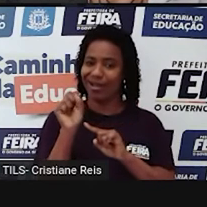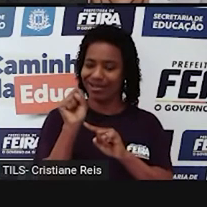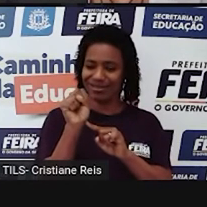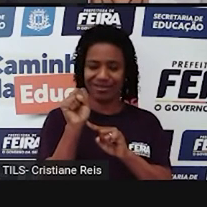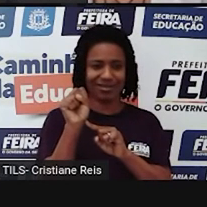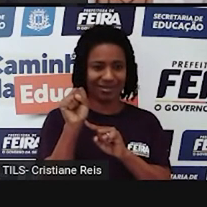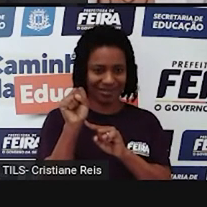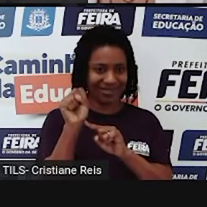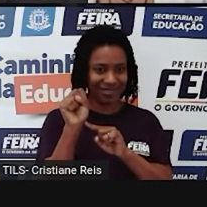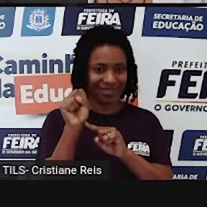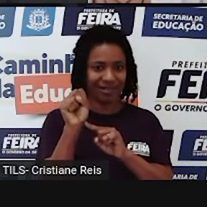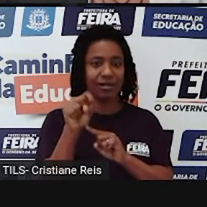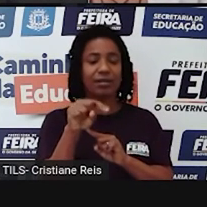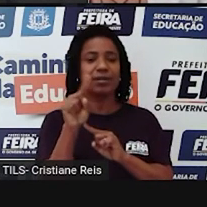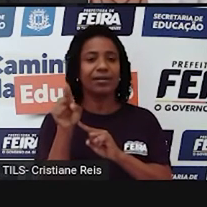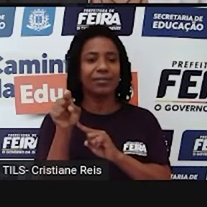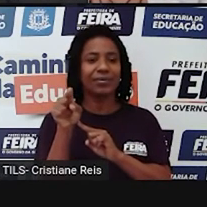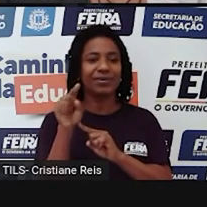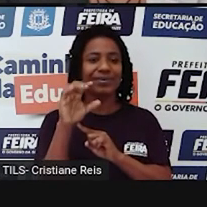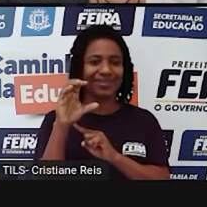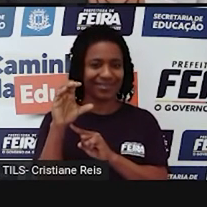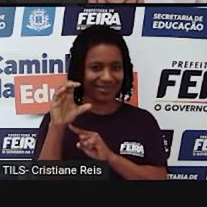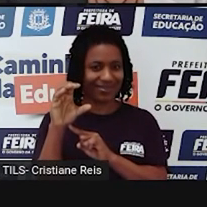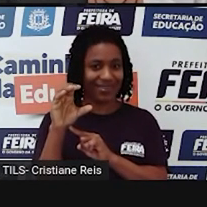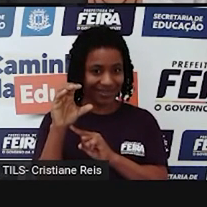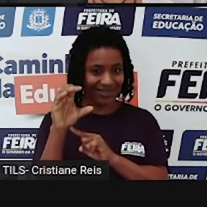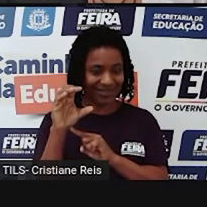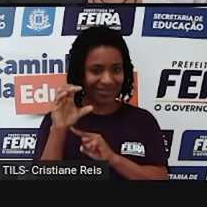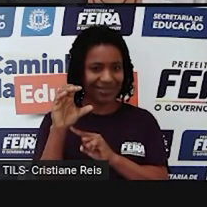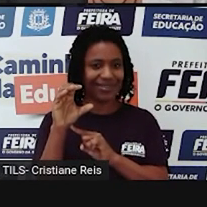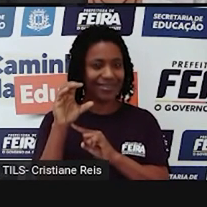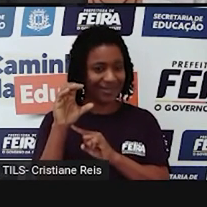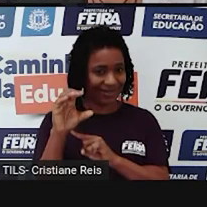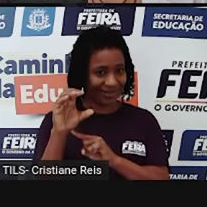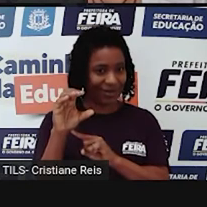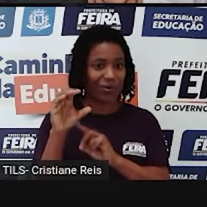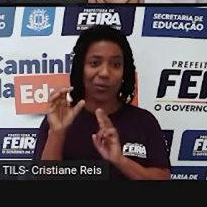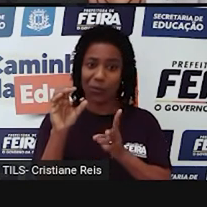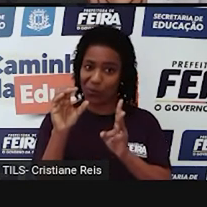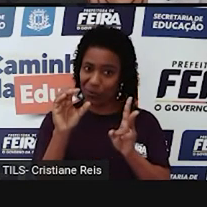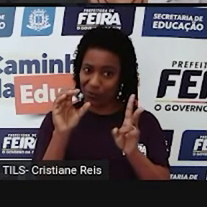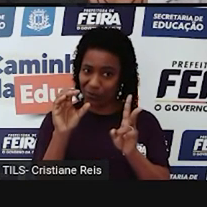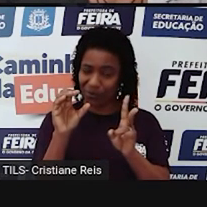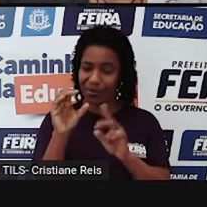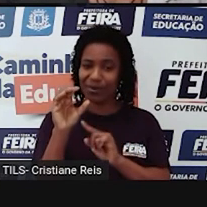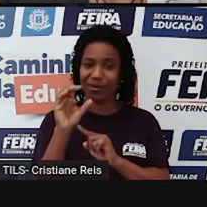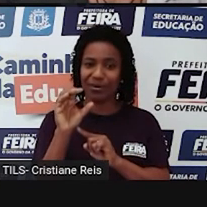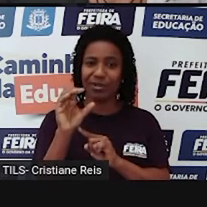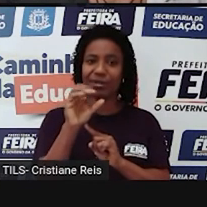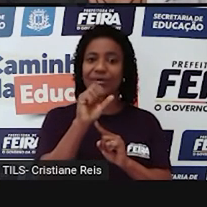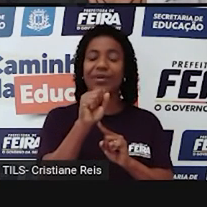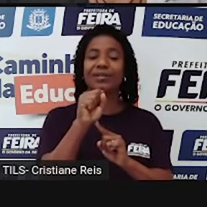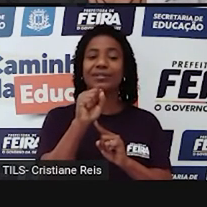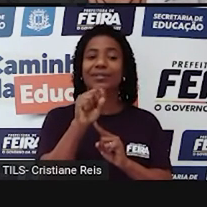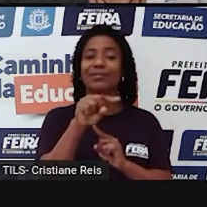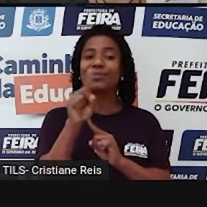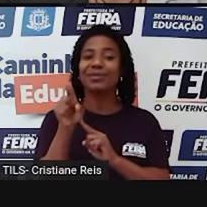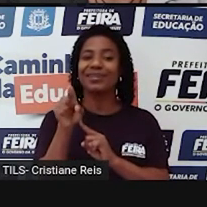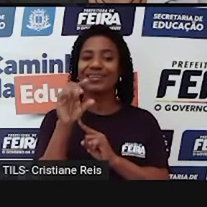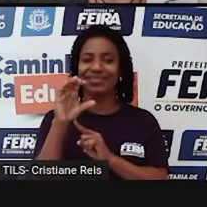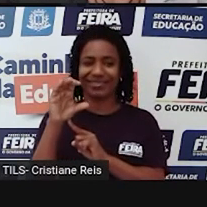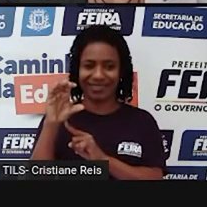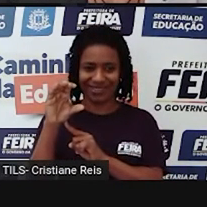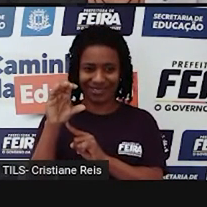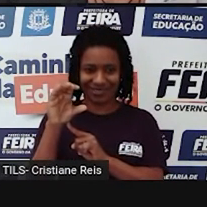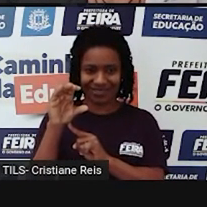E na sequência a gente continua obedecendo a ordem alfabética Então logo depois do S virar a letra